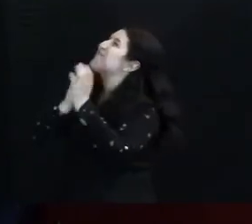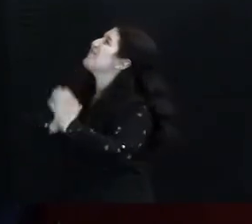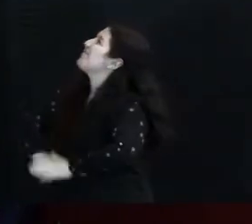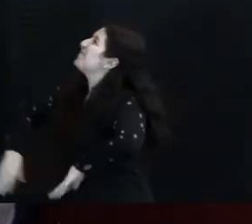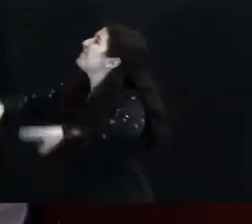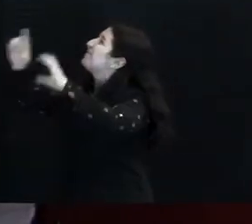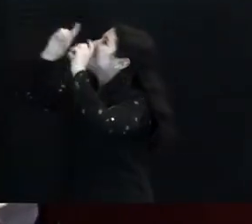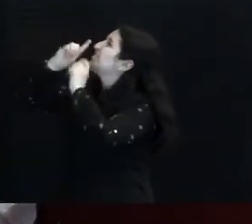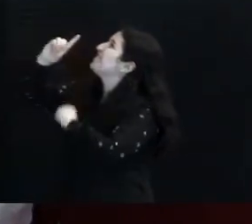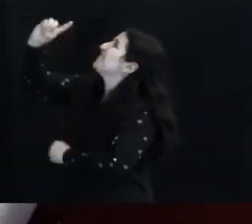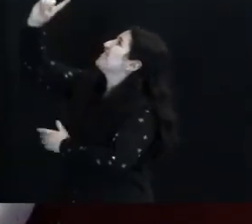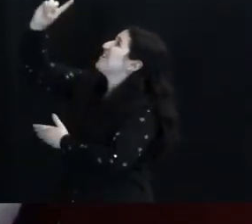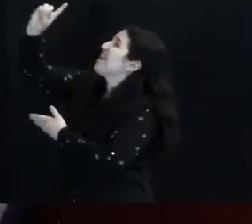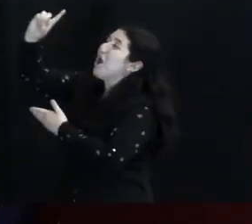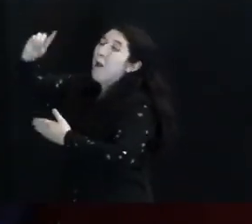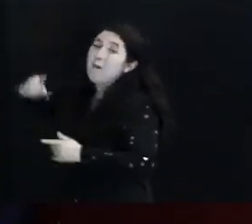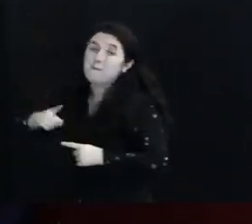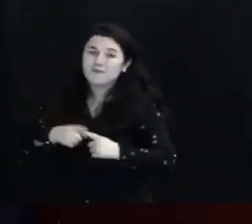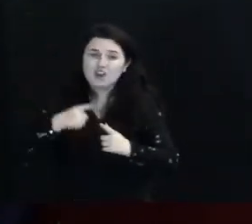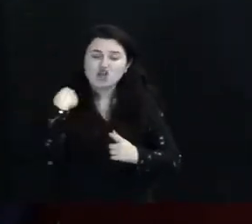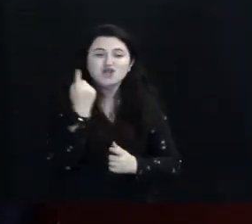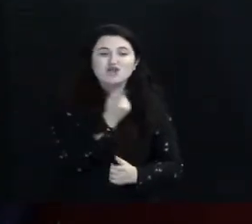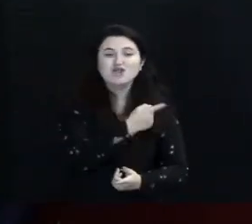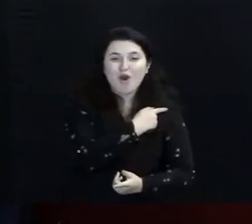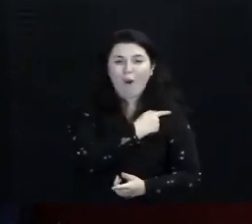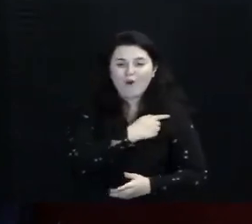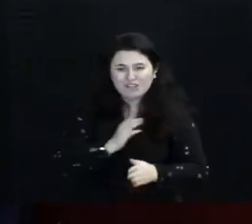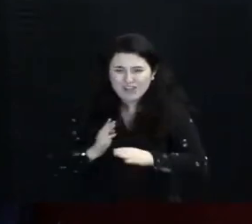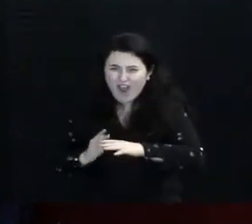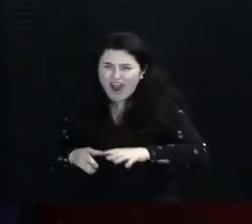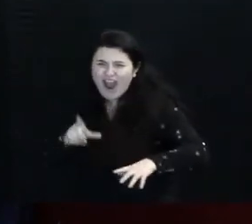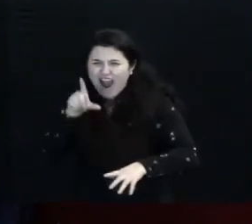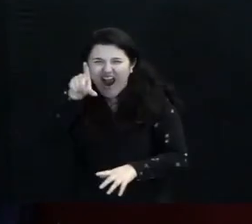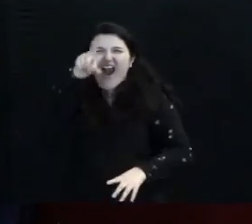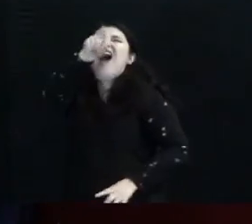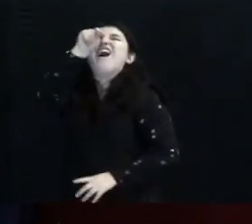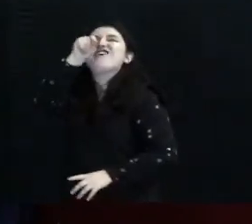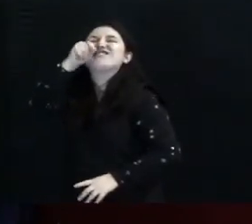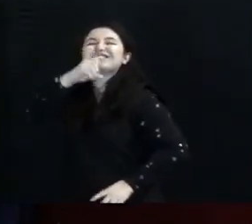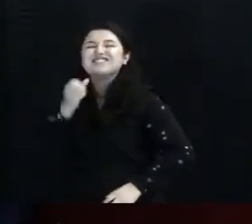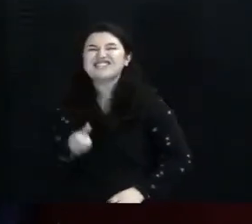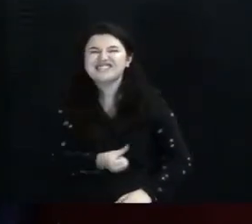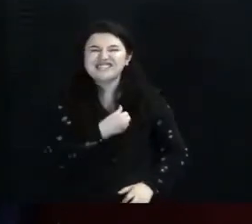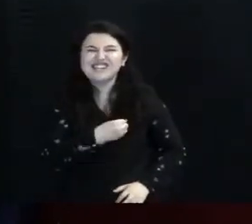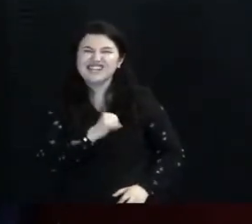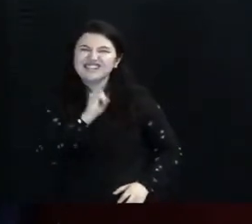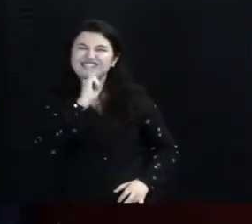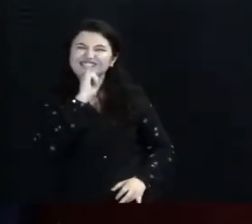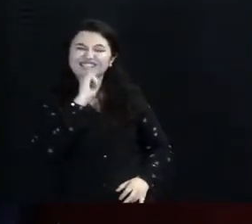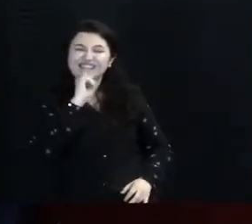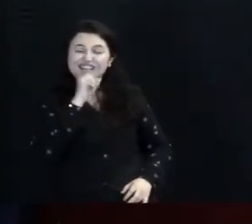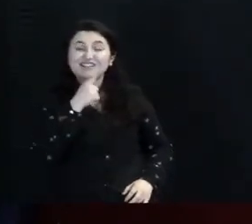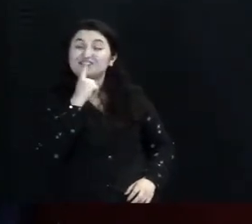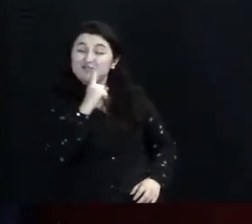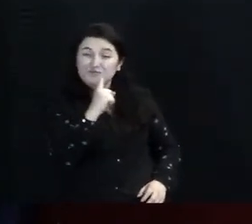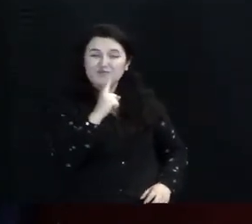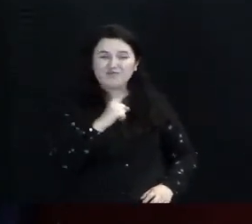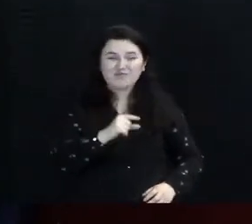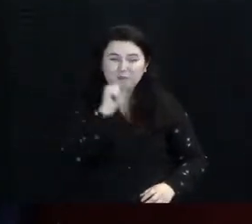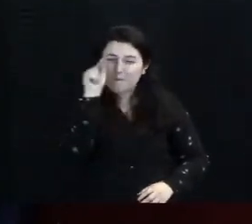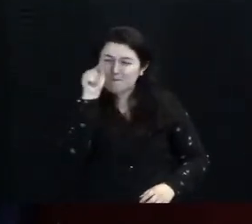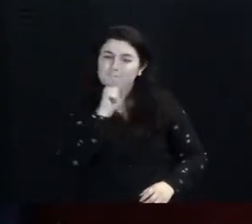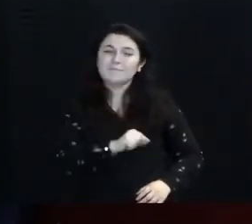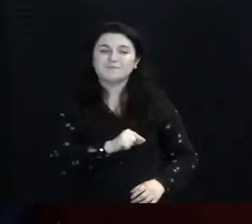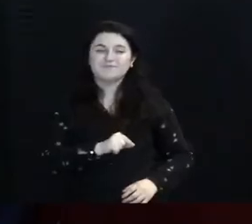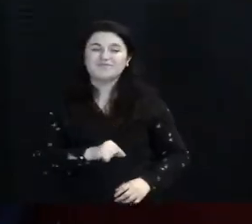os altos alcançados 61% Glorifique ao Senhor na tua casa Dê glórias ao nosso Deus